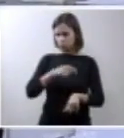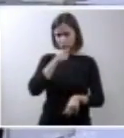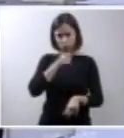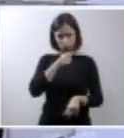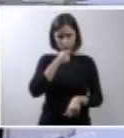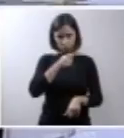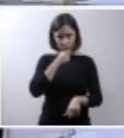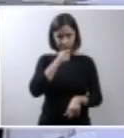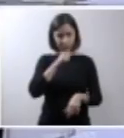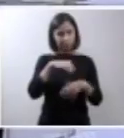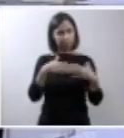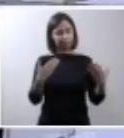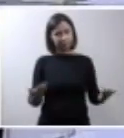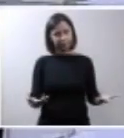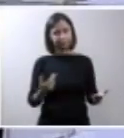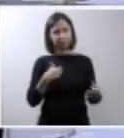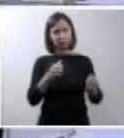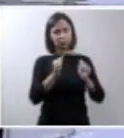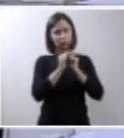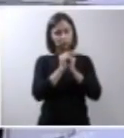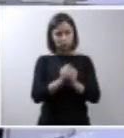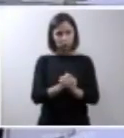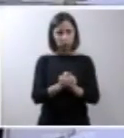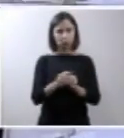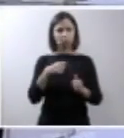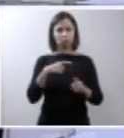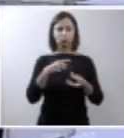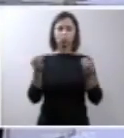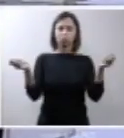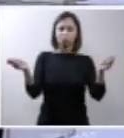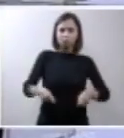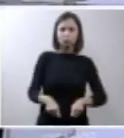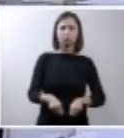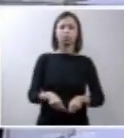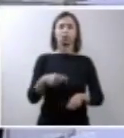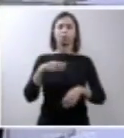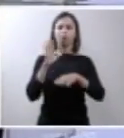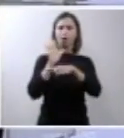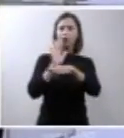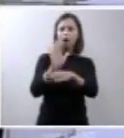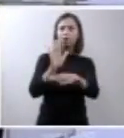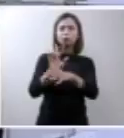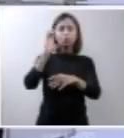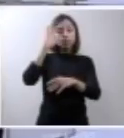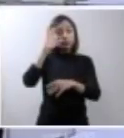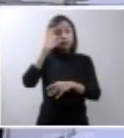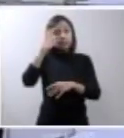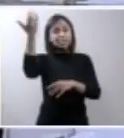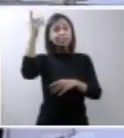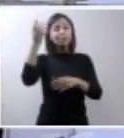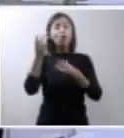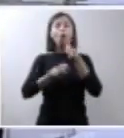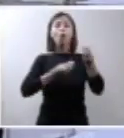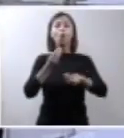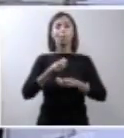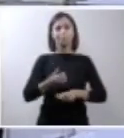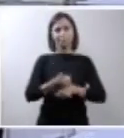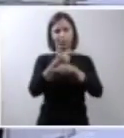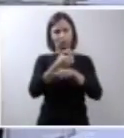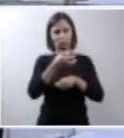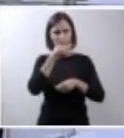disso, fazer uma somatória mesmo na possibilidade de ajudá-los a decidir a melhor forma.